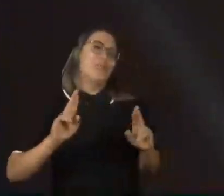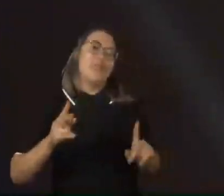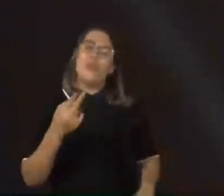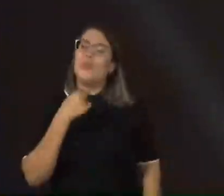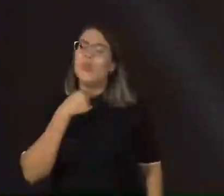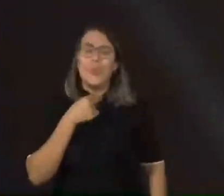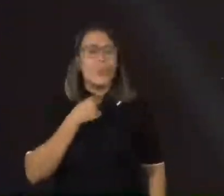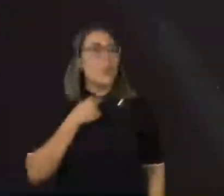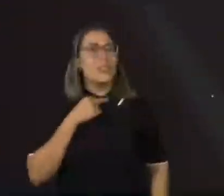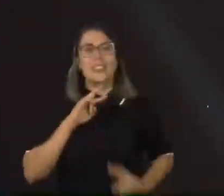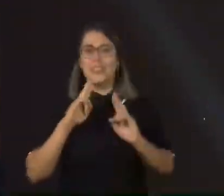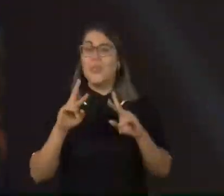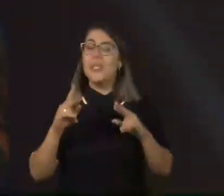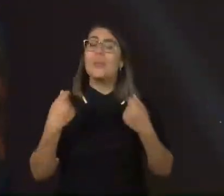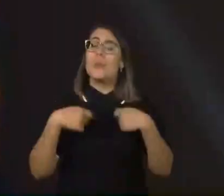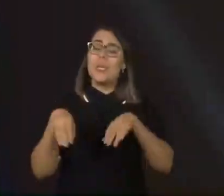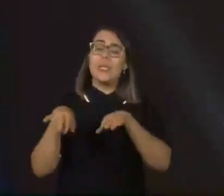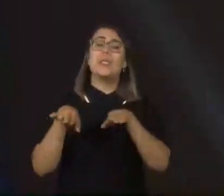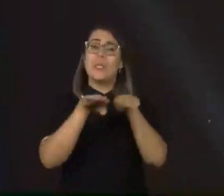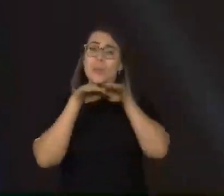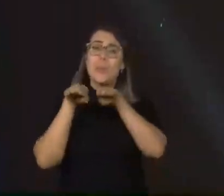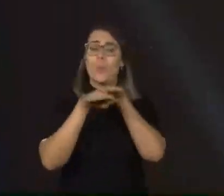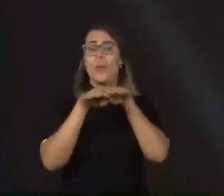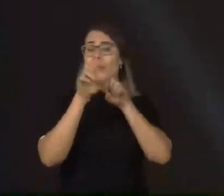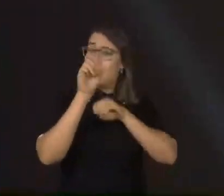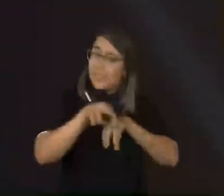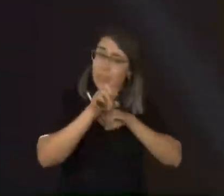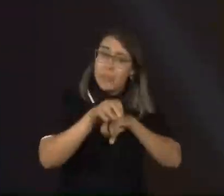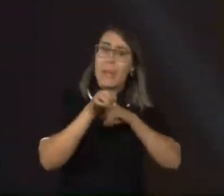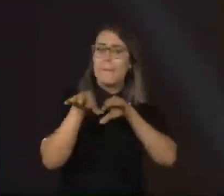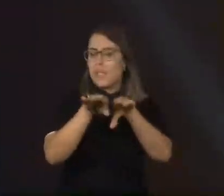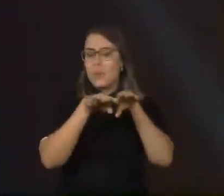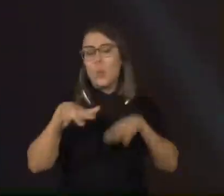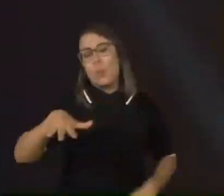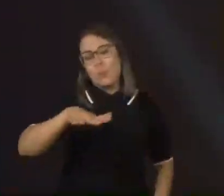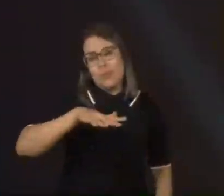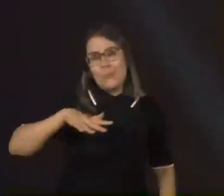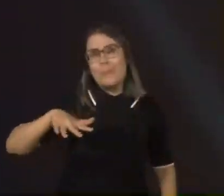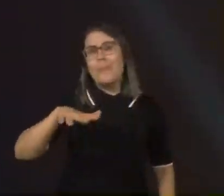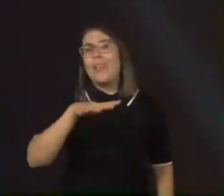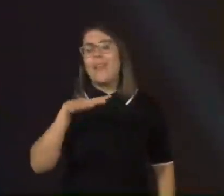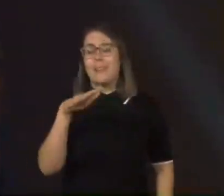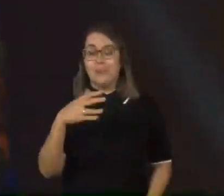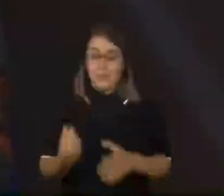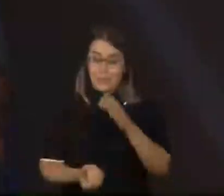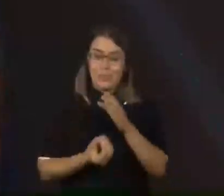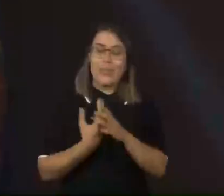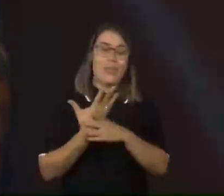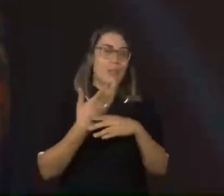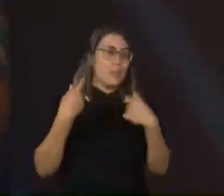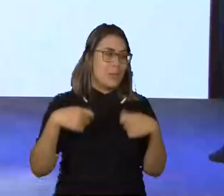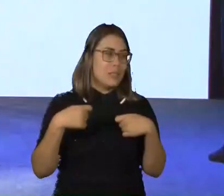pode ser diferente. Então, o processo é o mesmo, o ambiente que a gente cria é